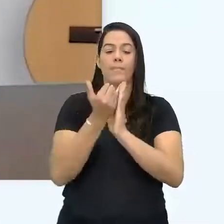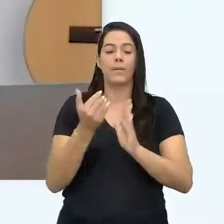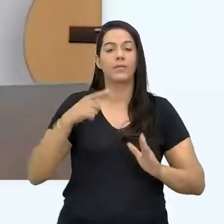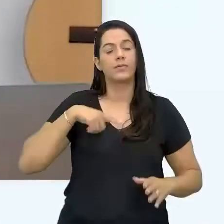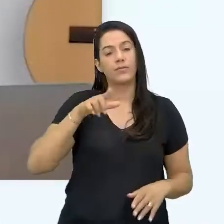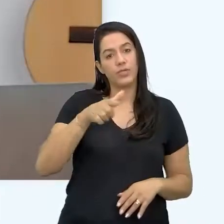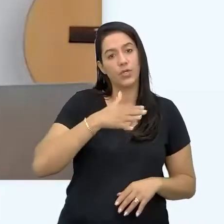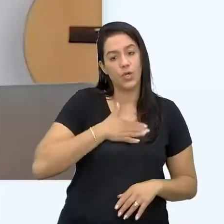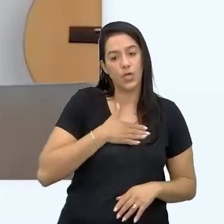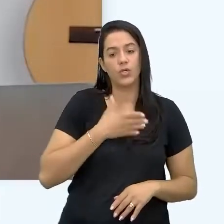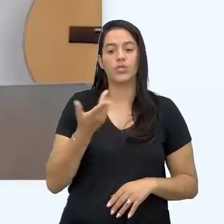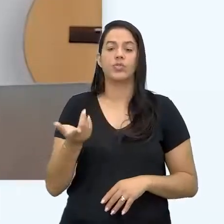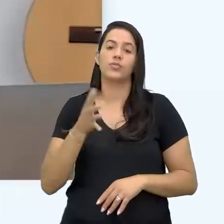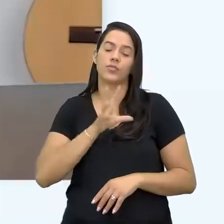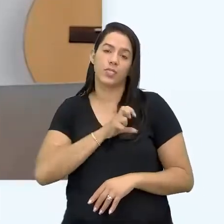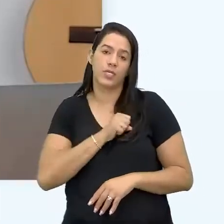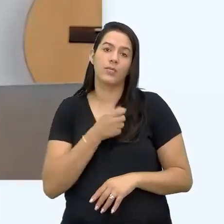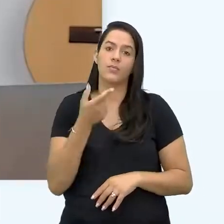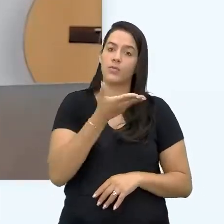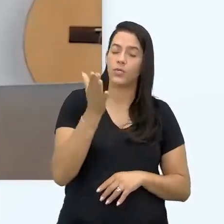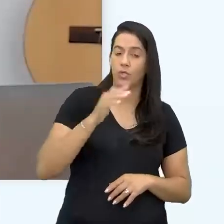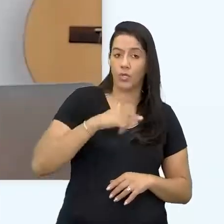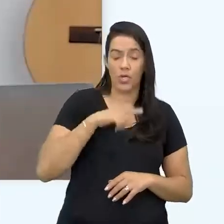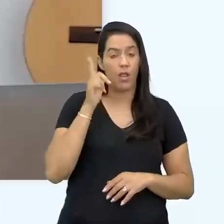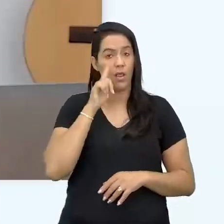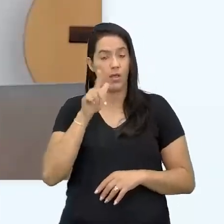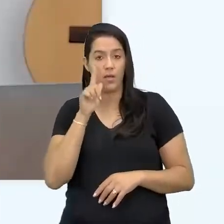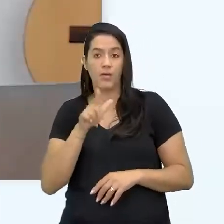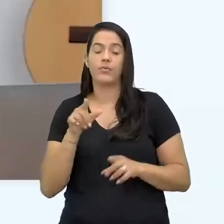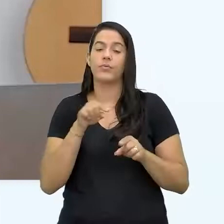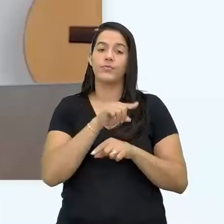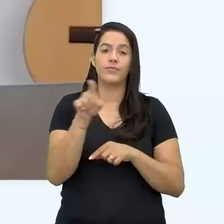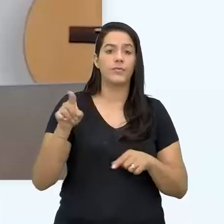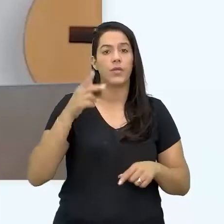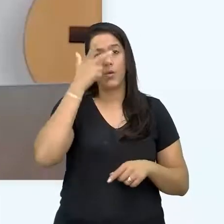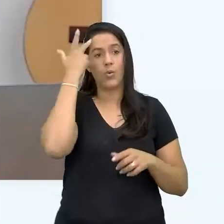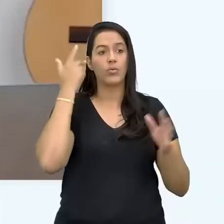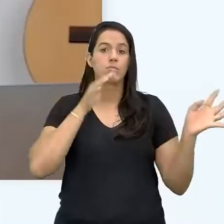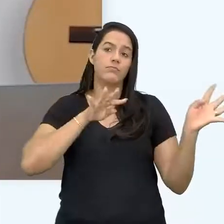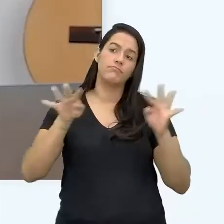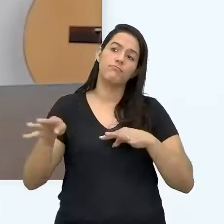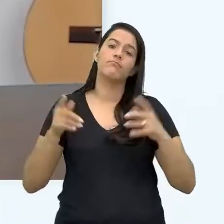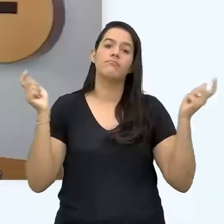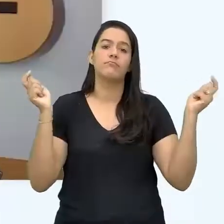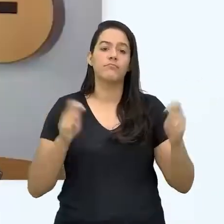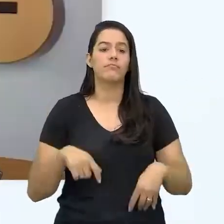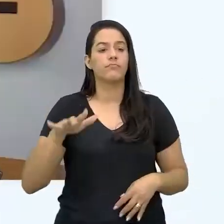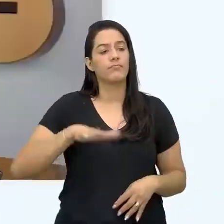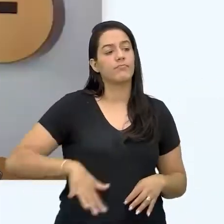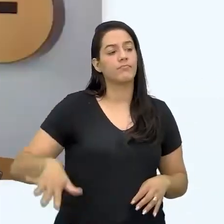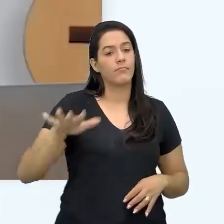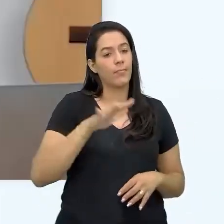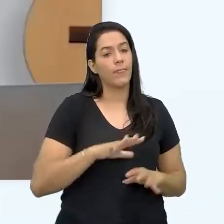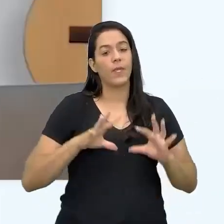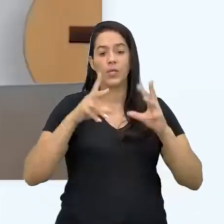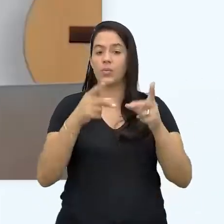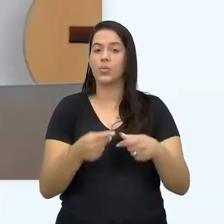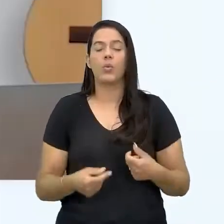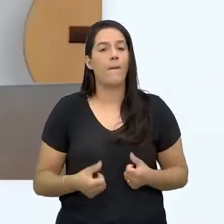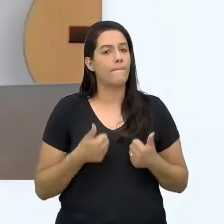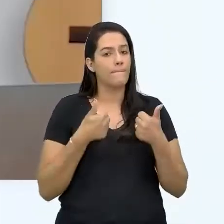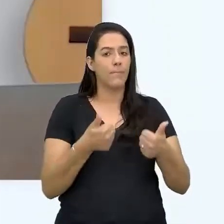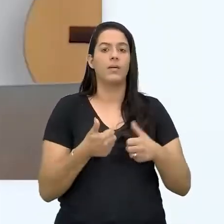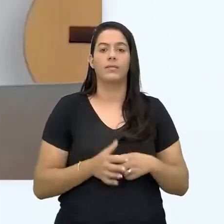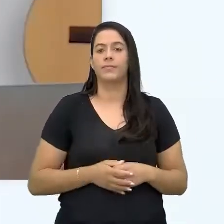você ama, e você pode ser boa, pode ser bom, e você pode também ser reconhecido ou reconhecida nessas áreas. E tudo bem. É